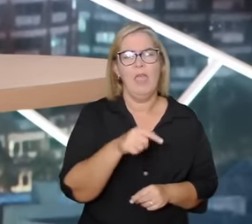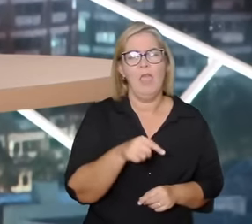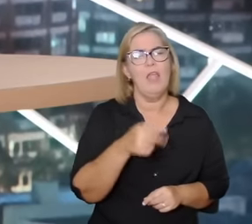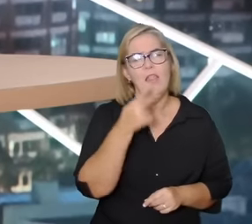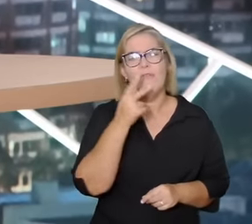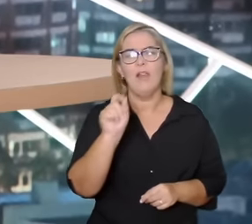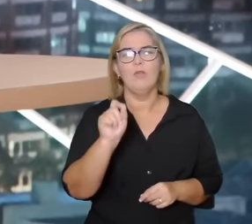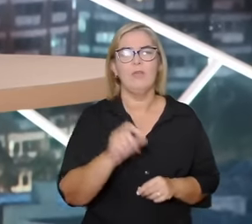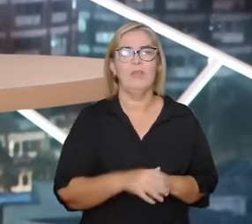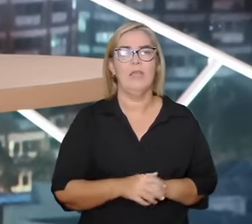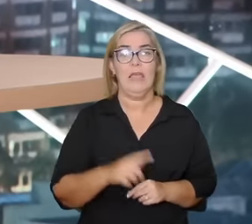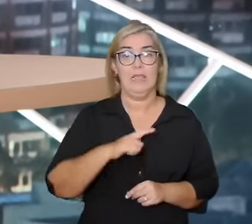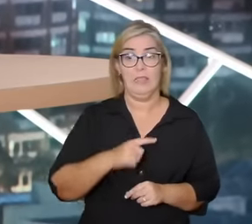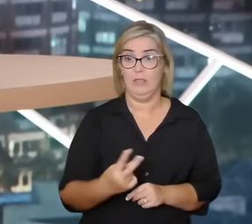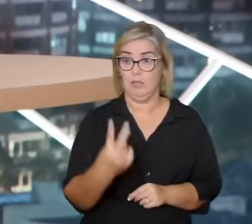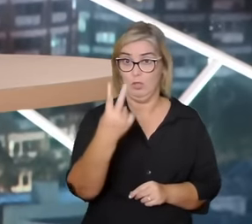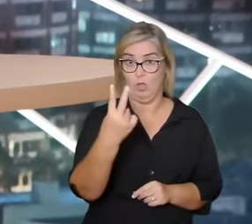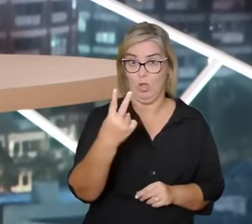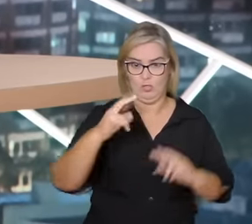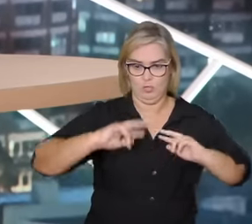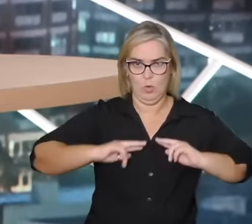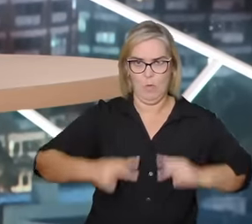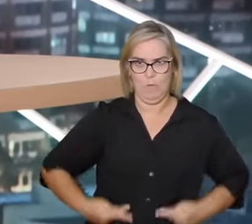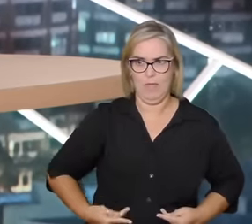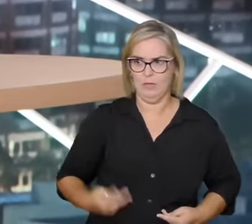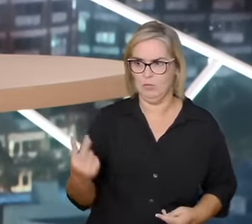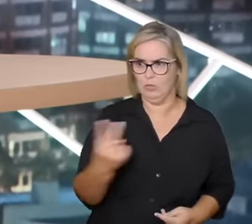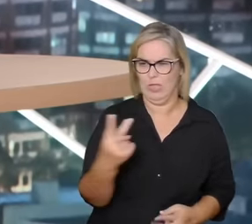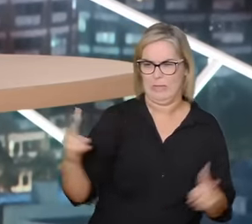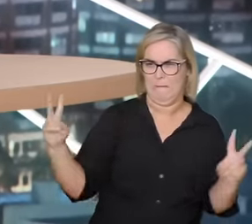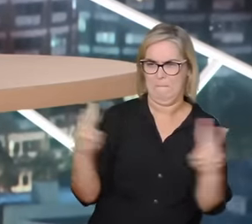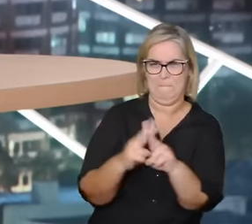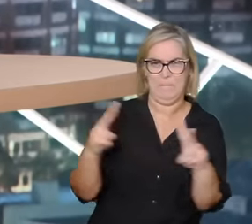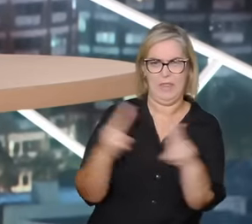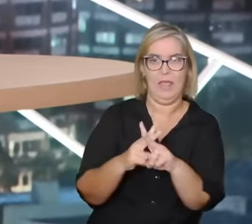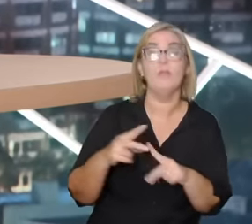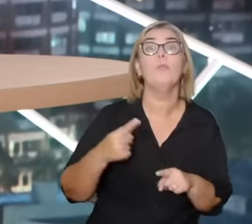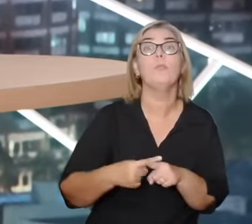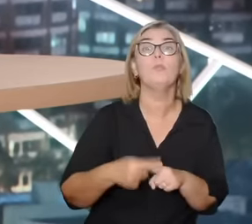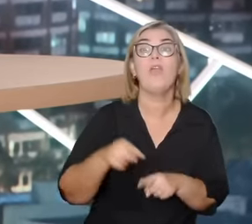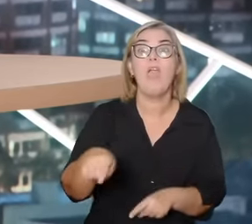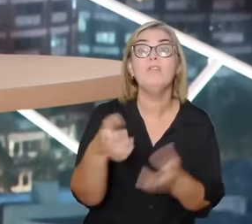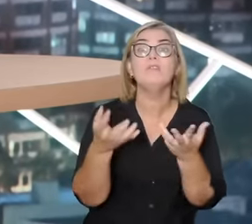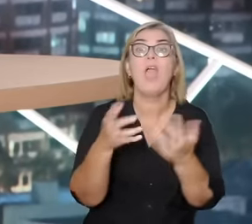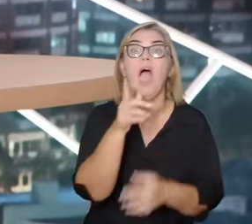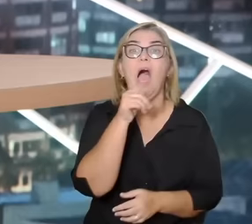coloca dois grupos de humanos que estão brigando por um território com água potável